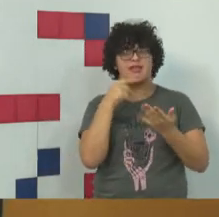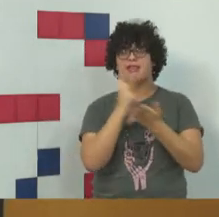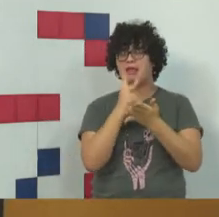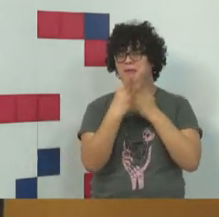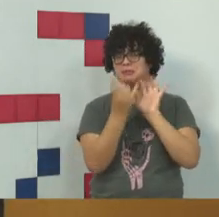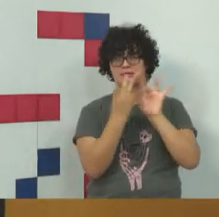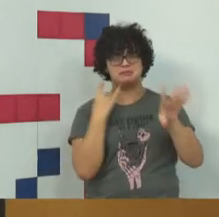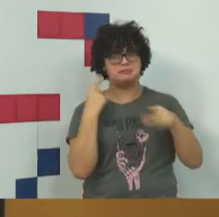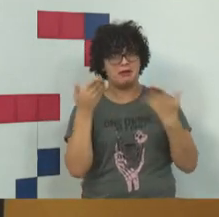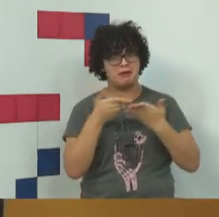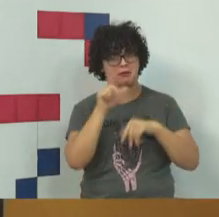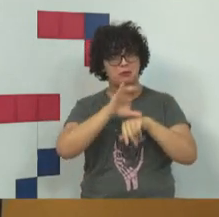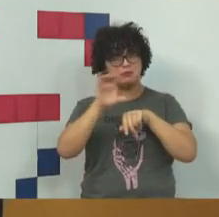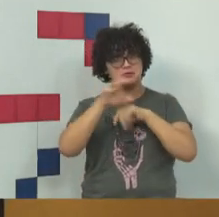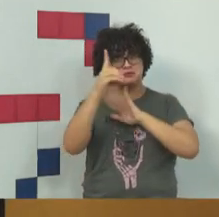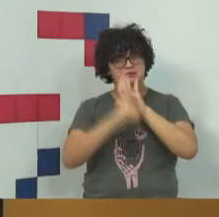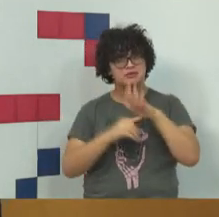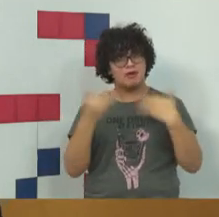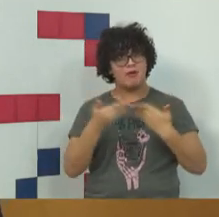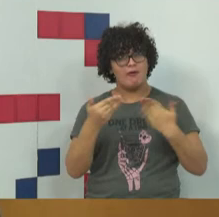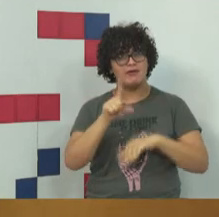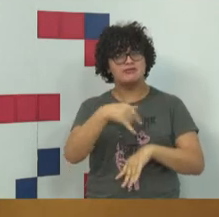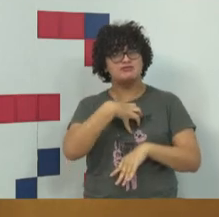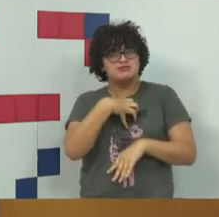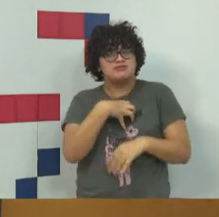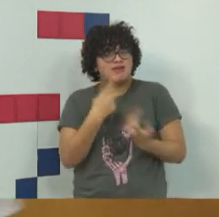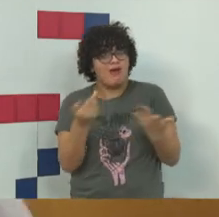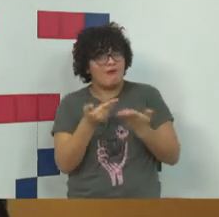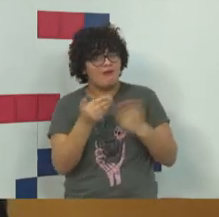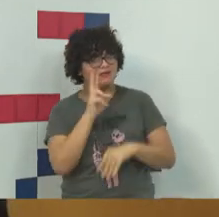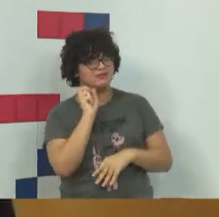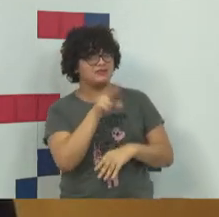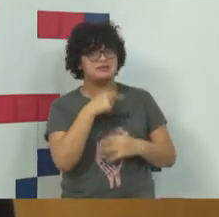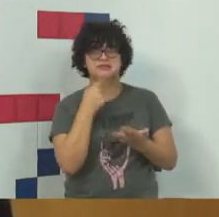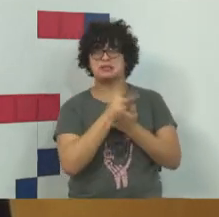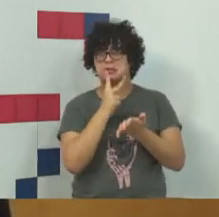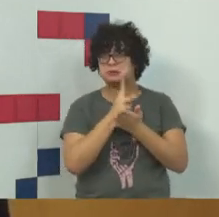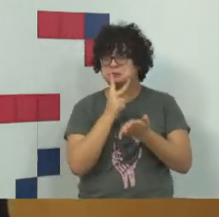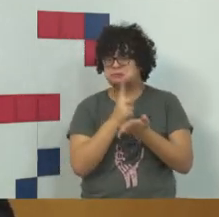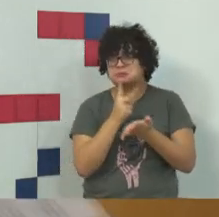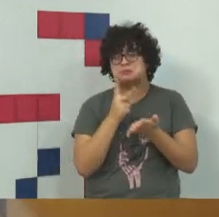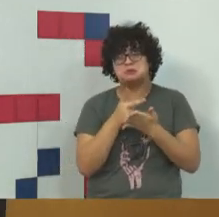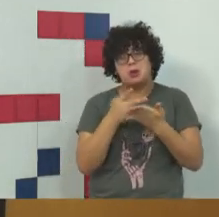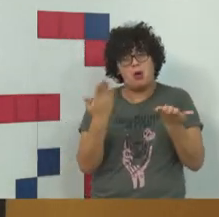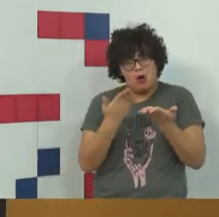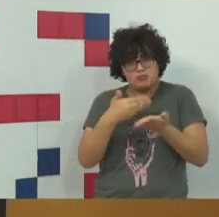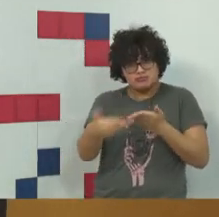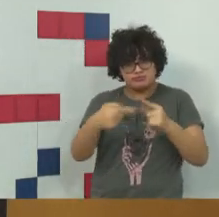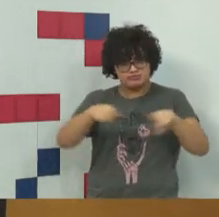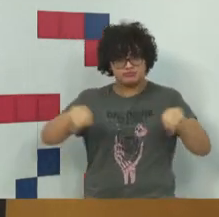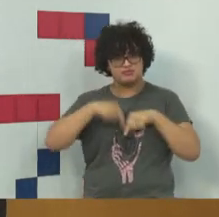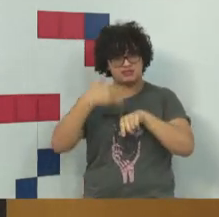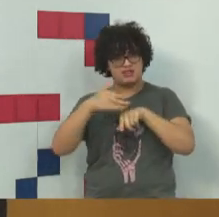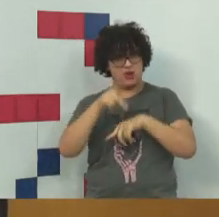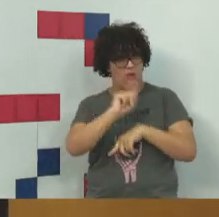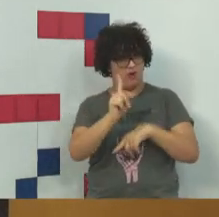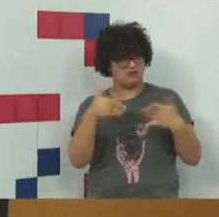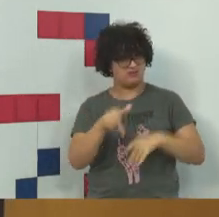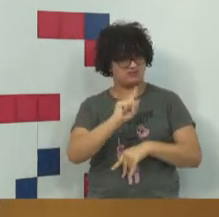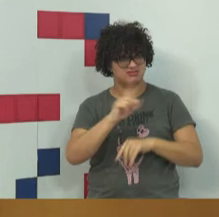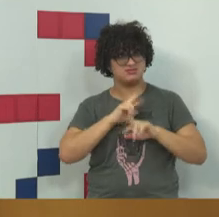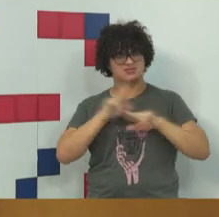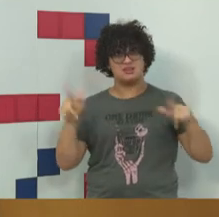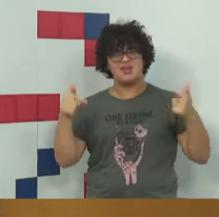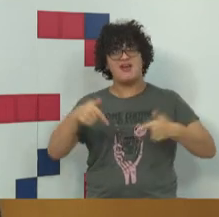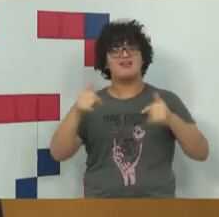lives do curso de Direito, você viu que a gente costuma usar o estúdio. Hoje não, hoje nós estamos